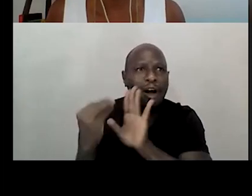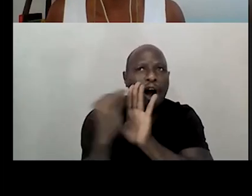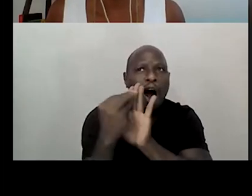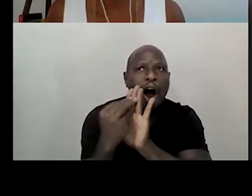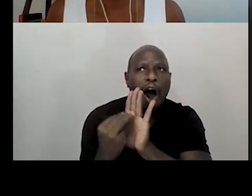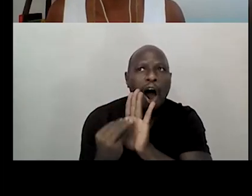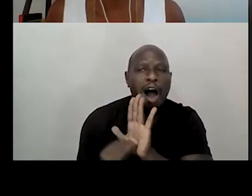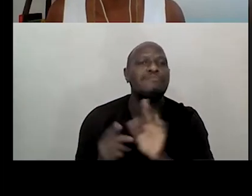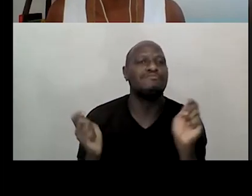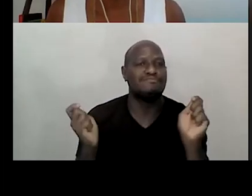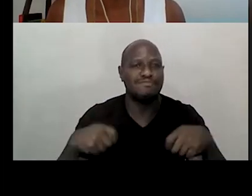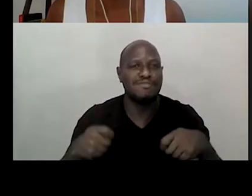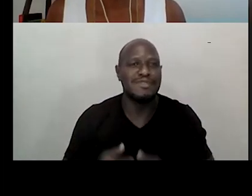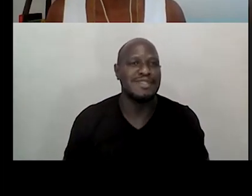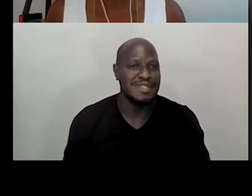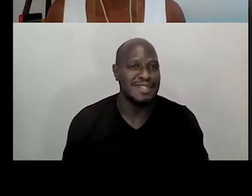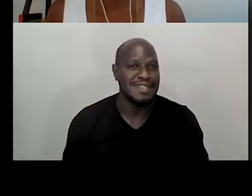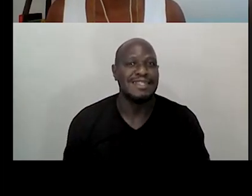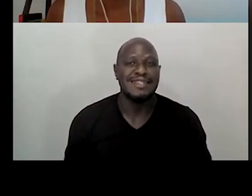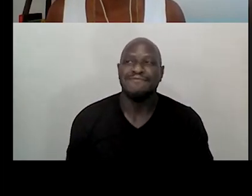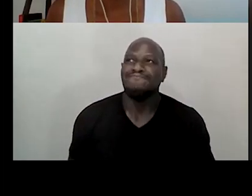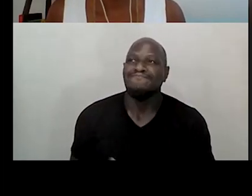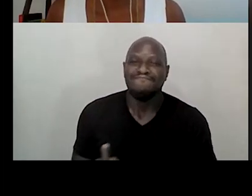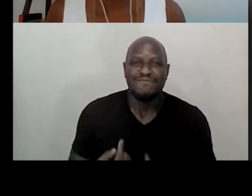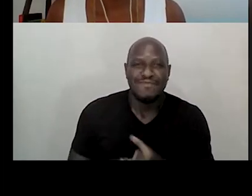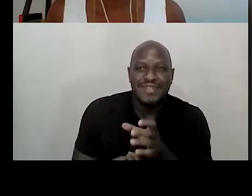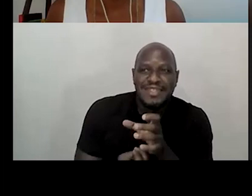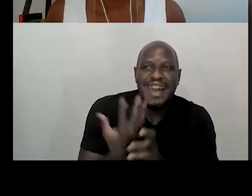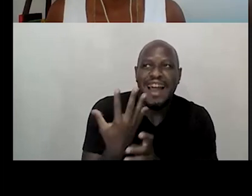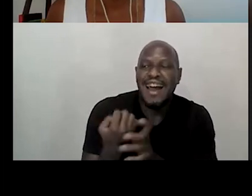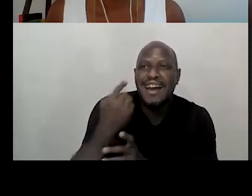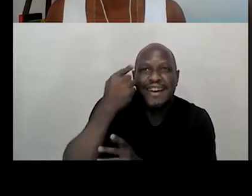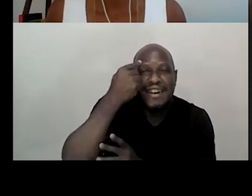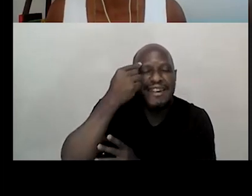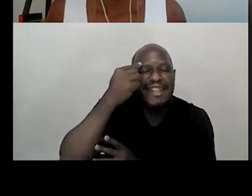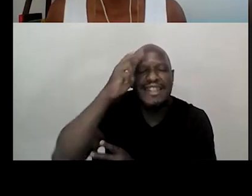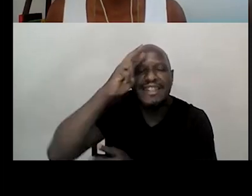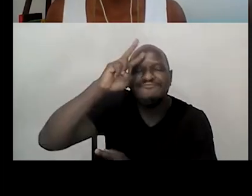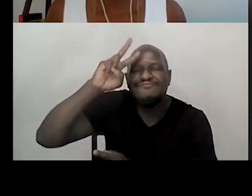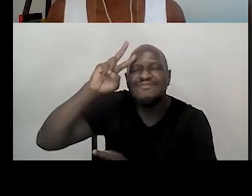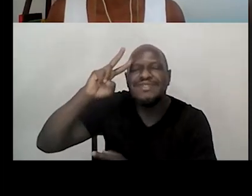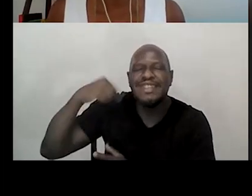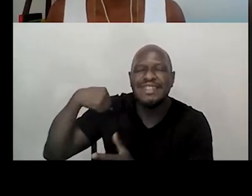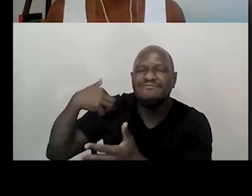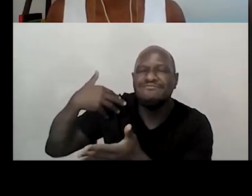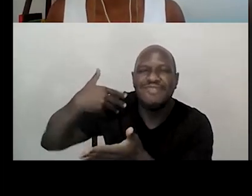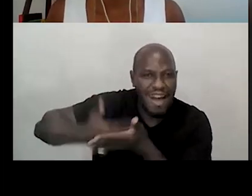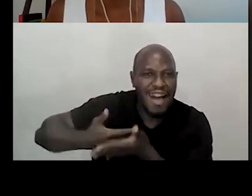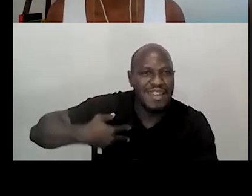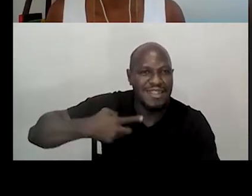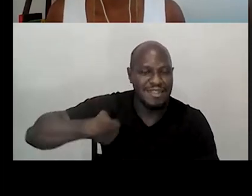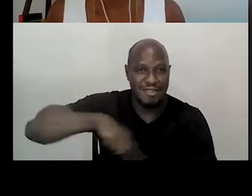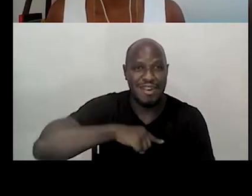a gente tem a possibilidade de criar memória, de criar a nossa história. Então, no momento em que a nossa